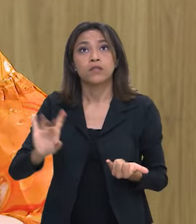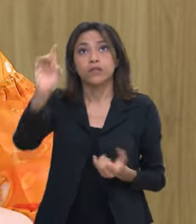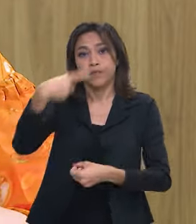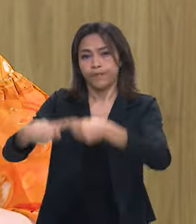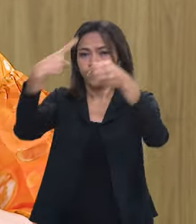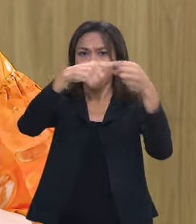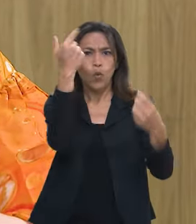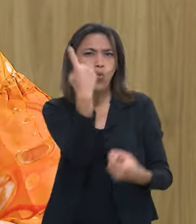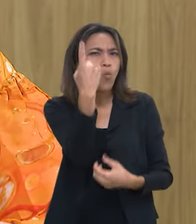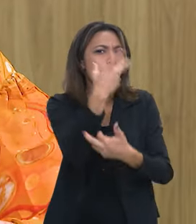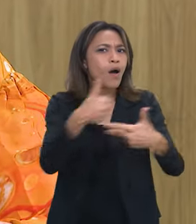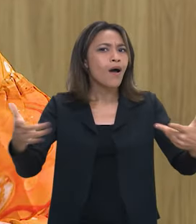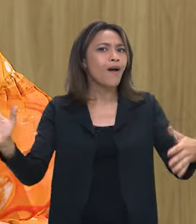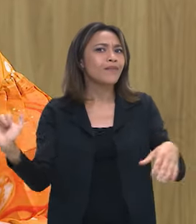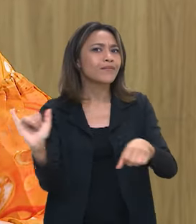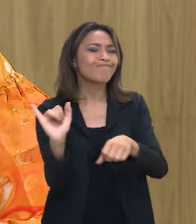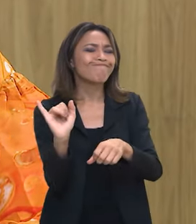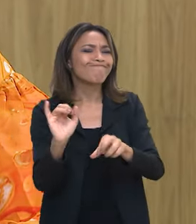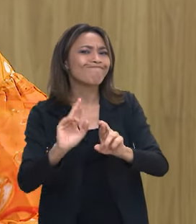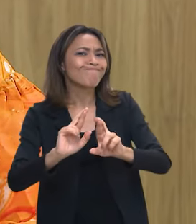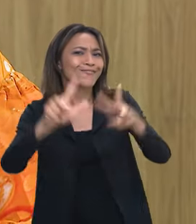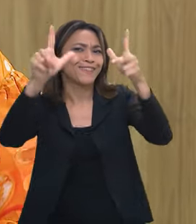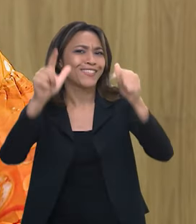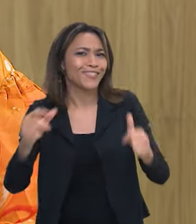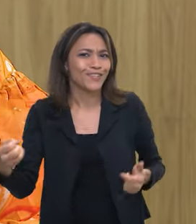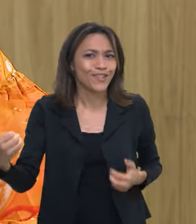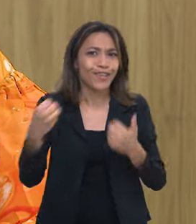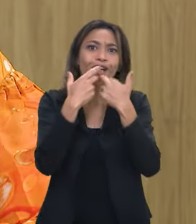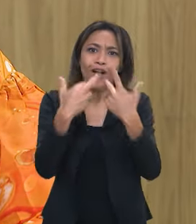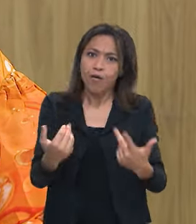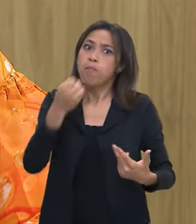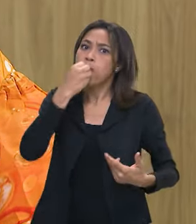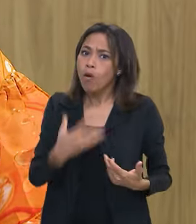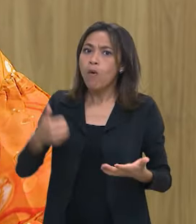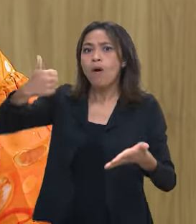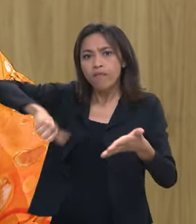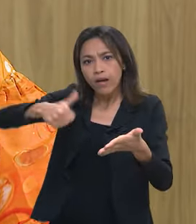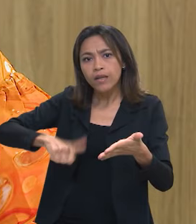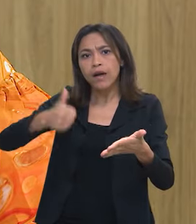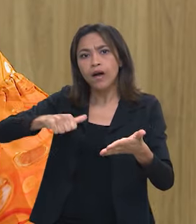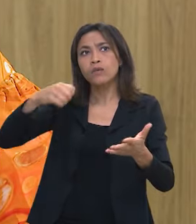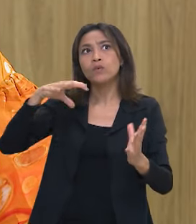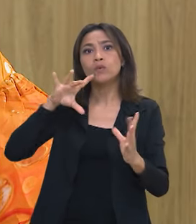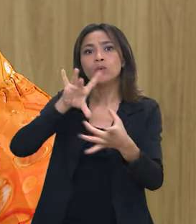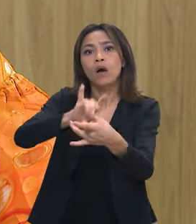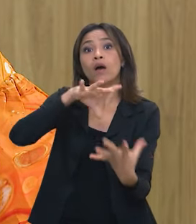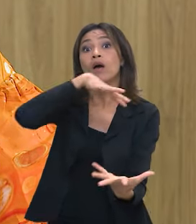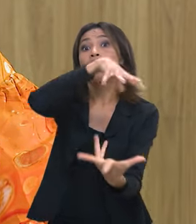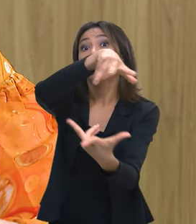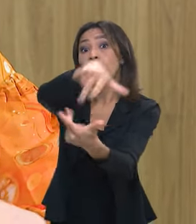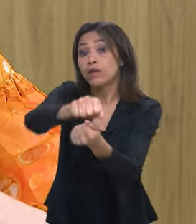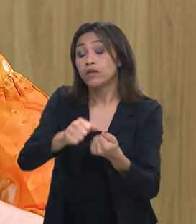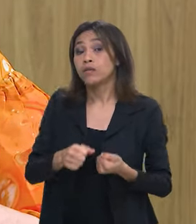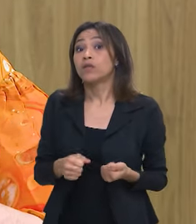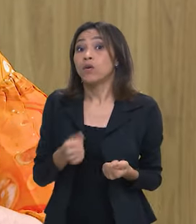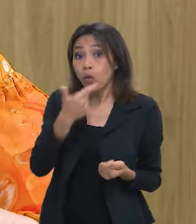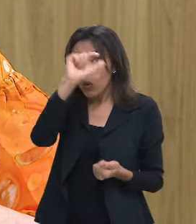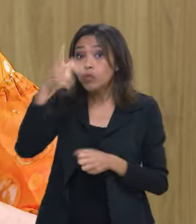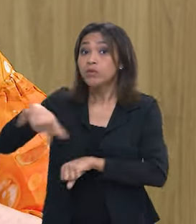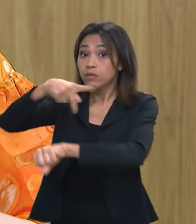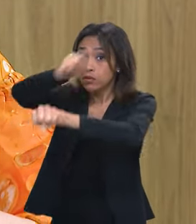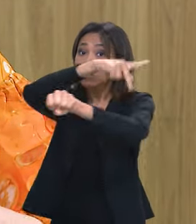uma estratégia inovadora que tem sido muito bem avaliada no cenário internacional que também luta,